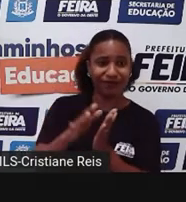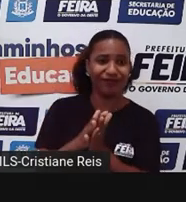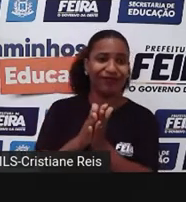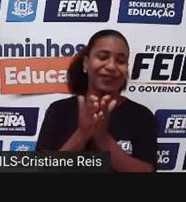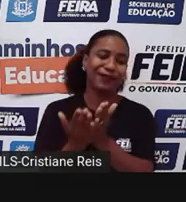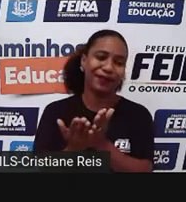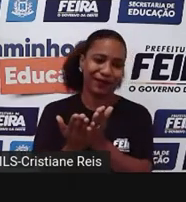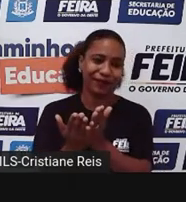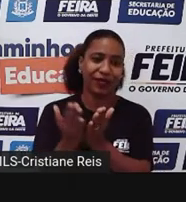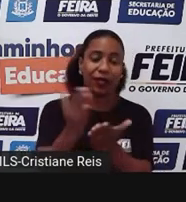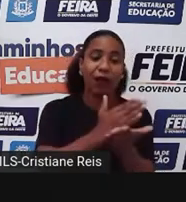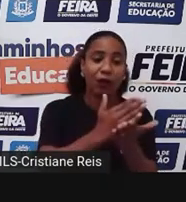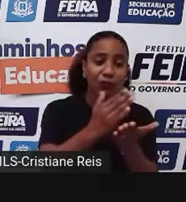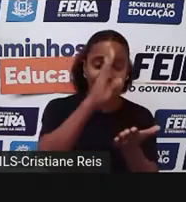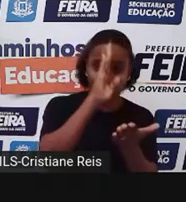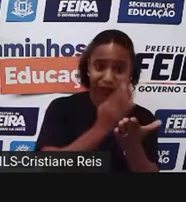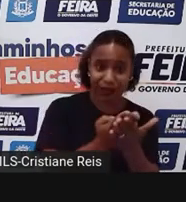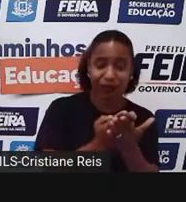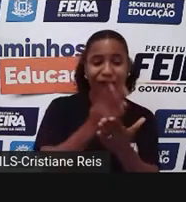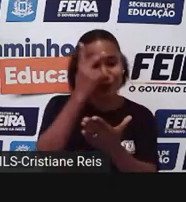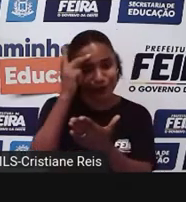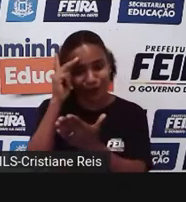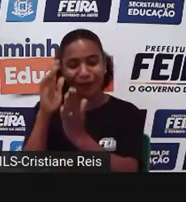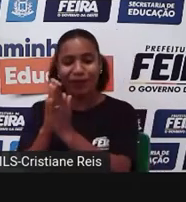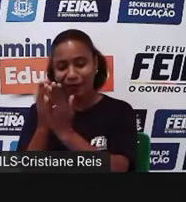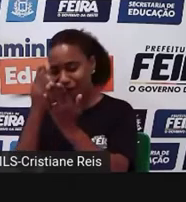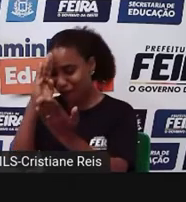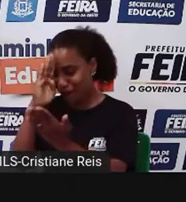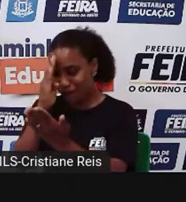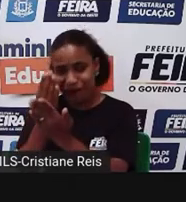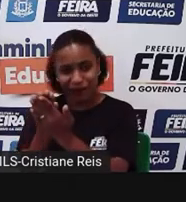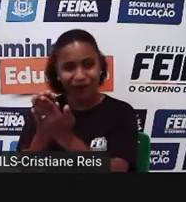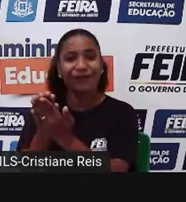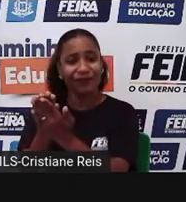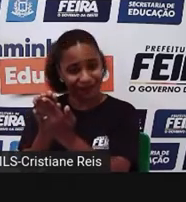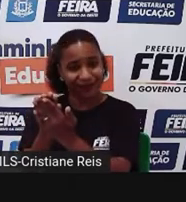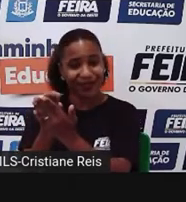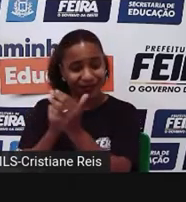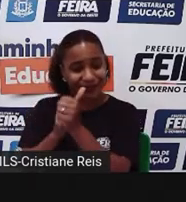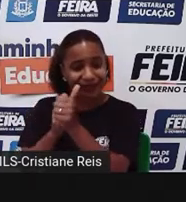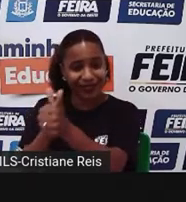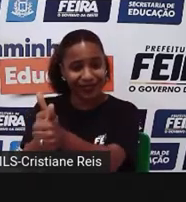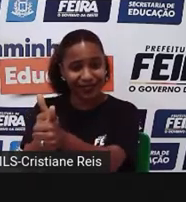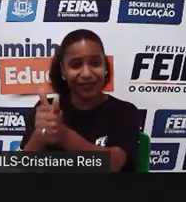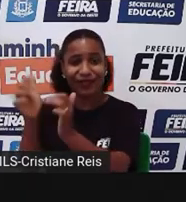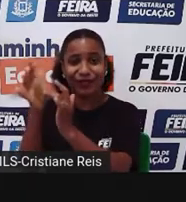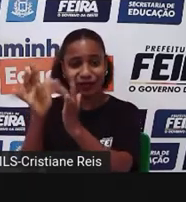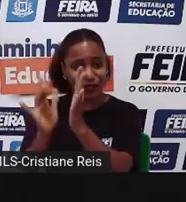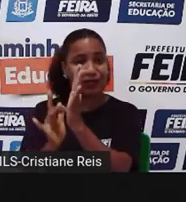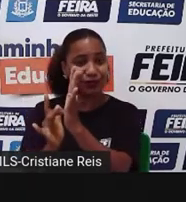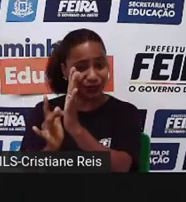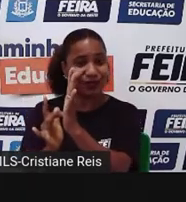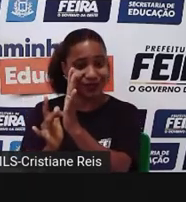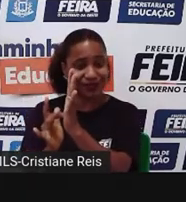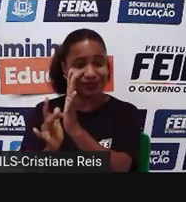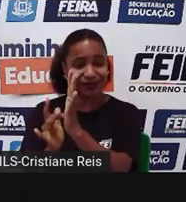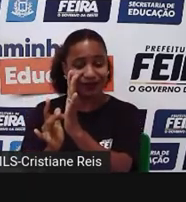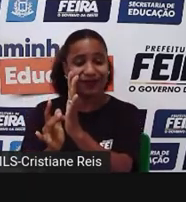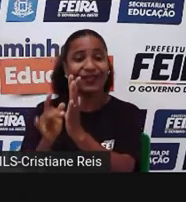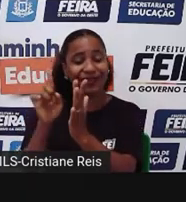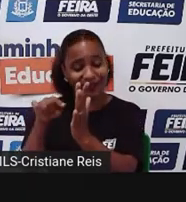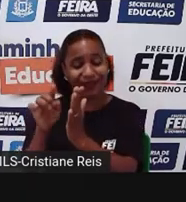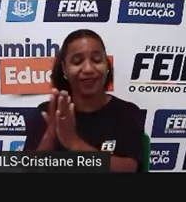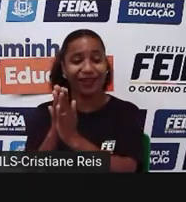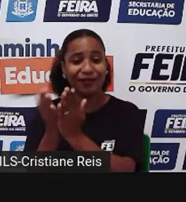Mas, para quem é cristão, cristão no sentido de ser do cristianismo, né? Não é ser cristão, evangélico só, é ser do cristianismo.